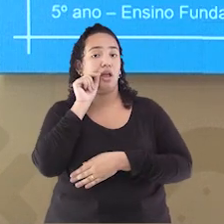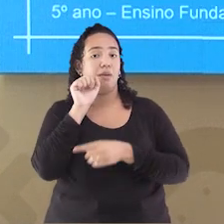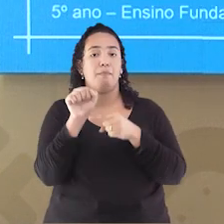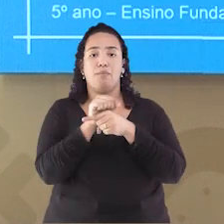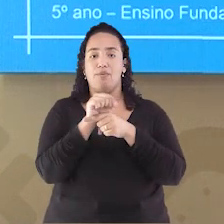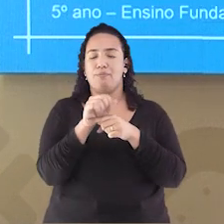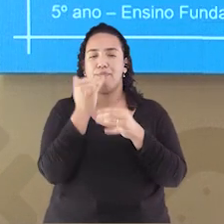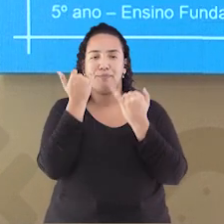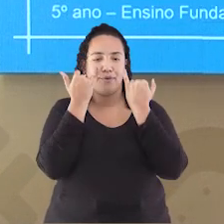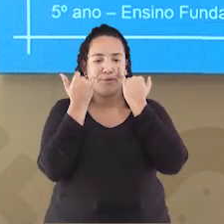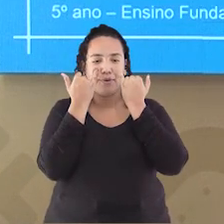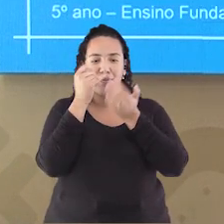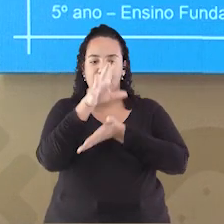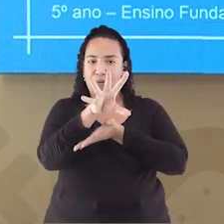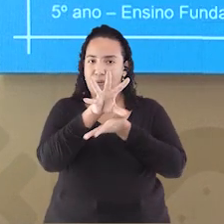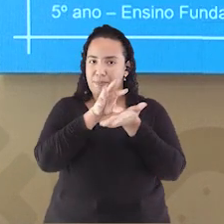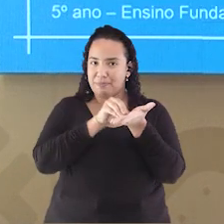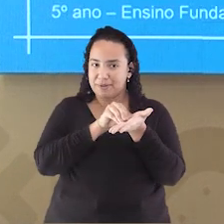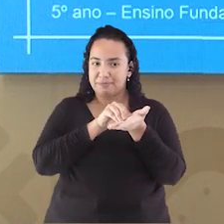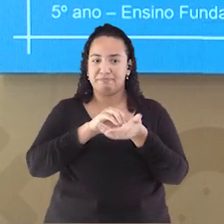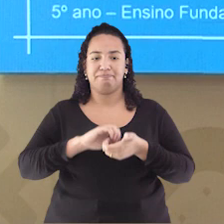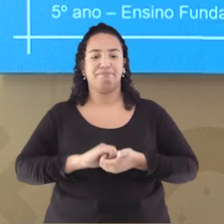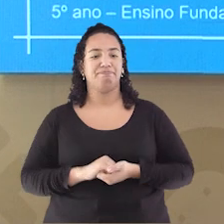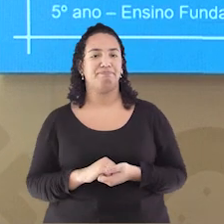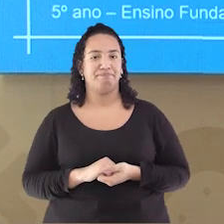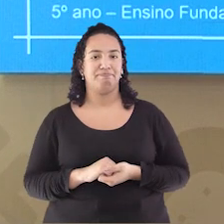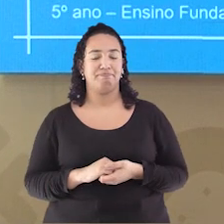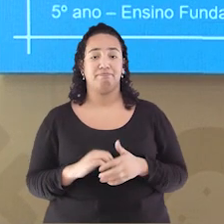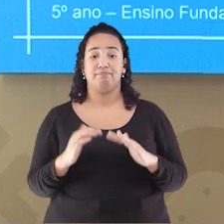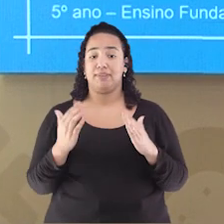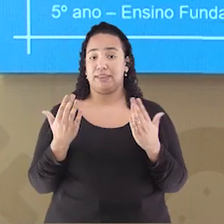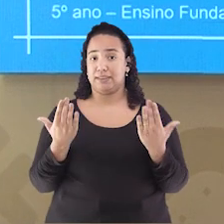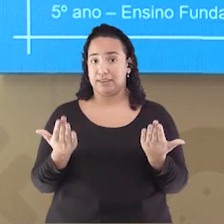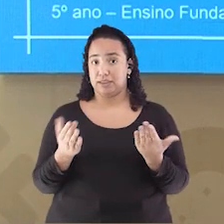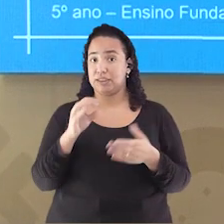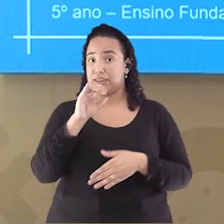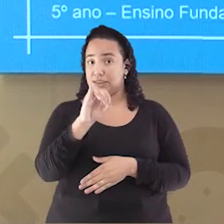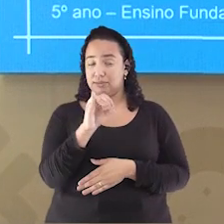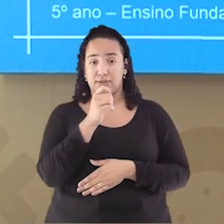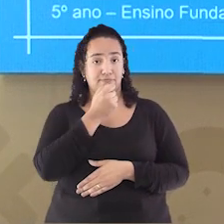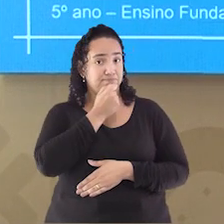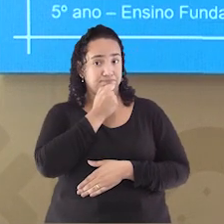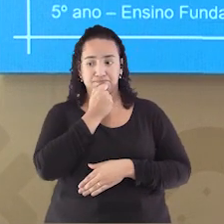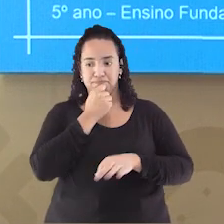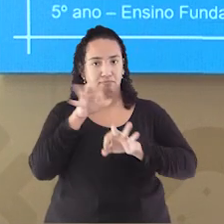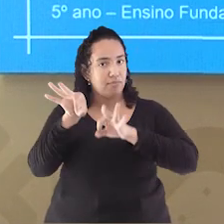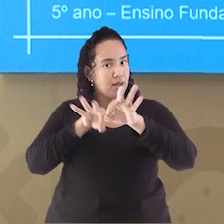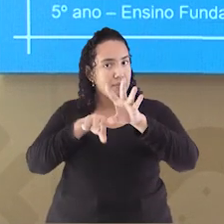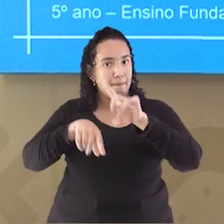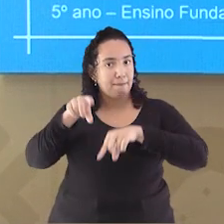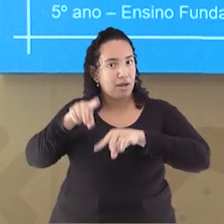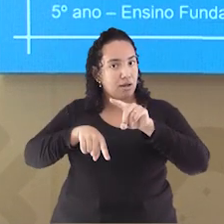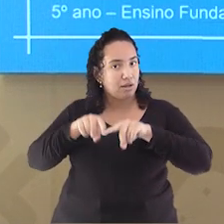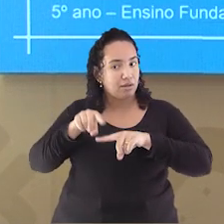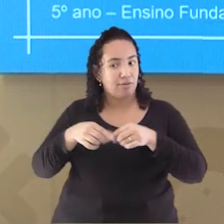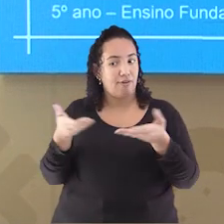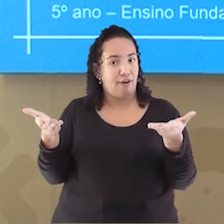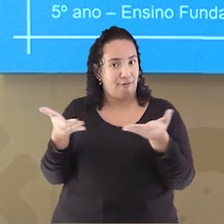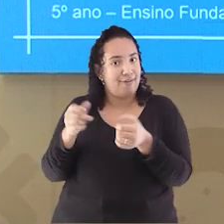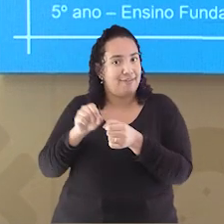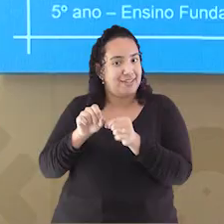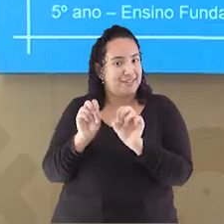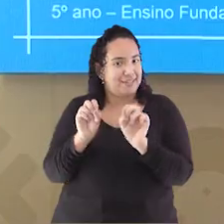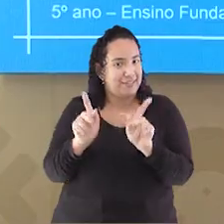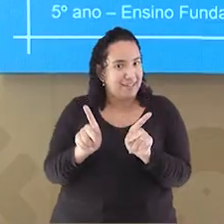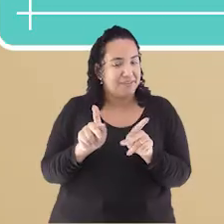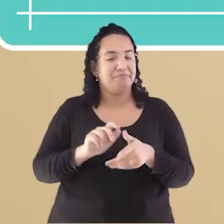fazer as anotações que você achar necessárias. Então, se você ainda não separou esses materiais, faça isso